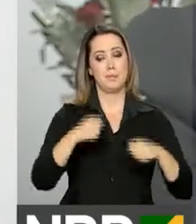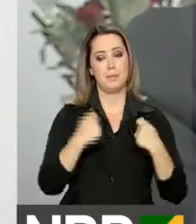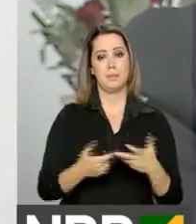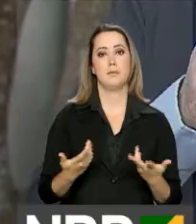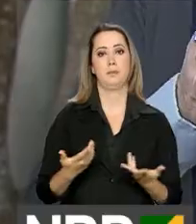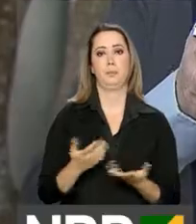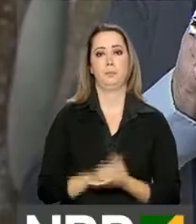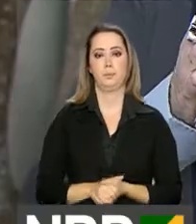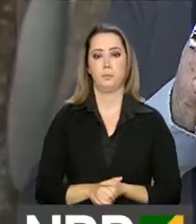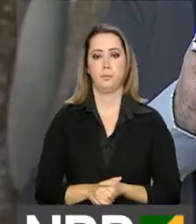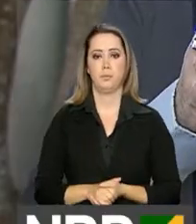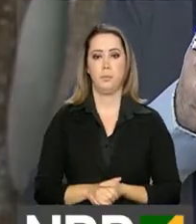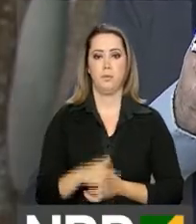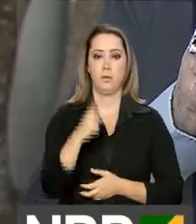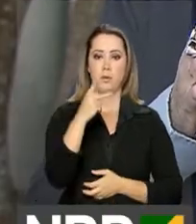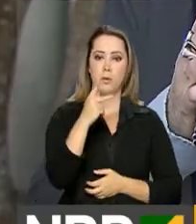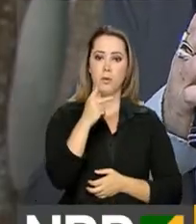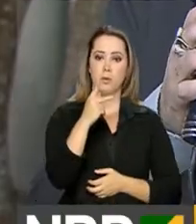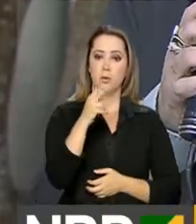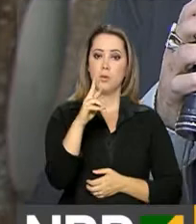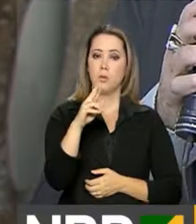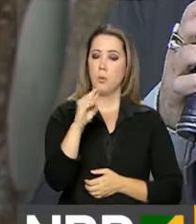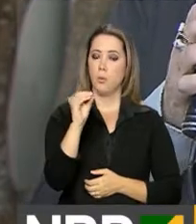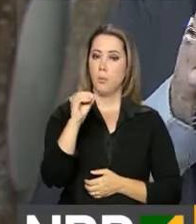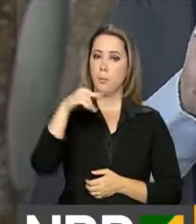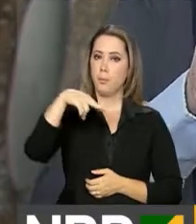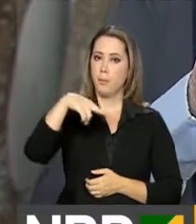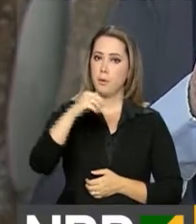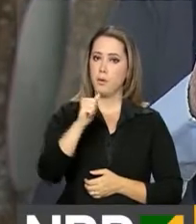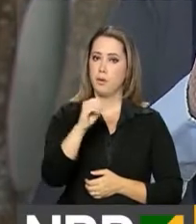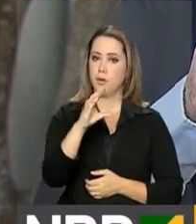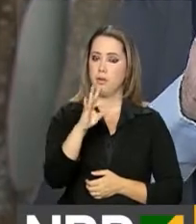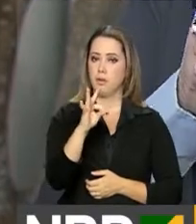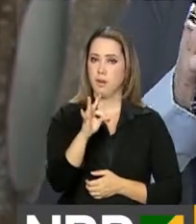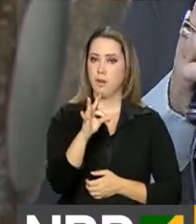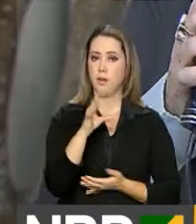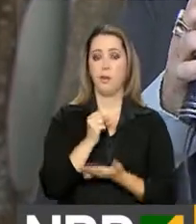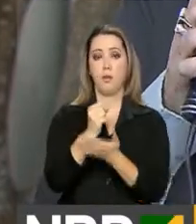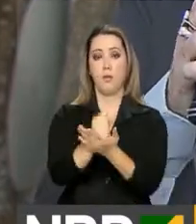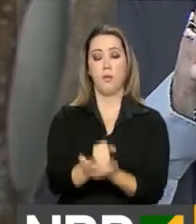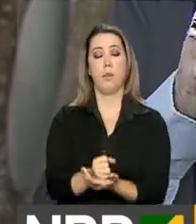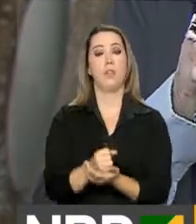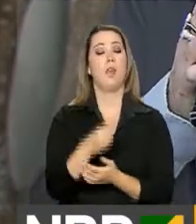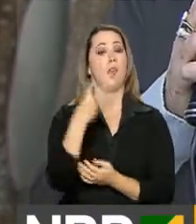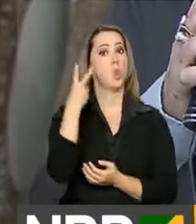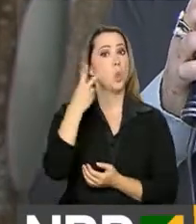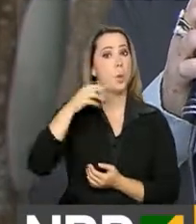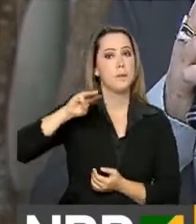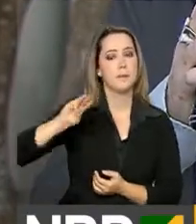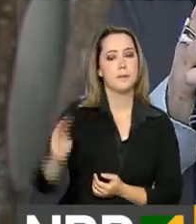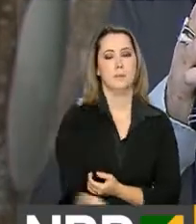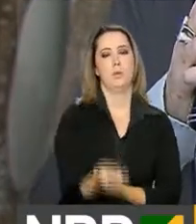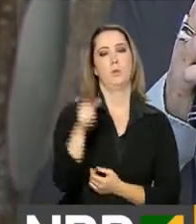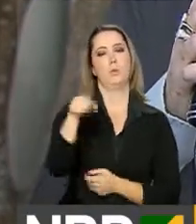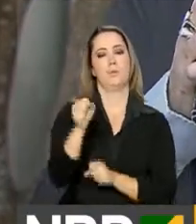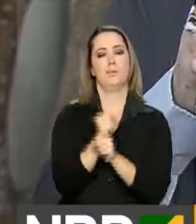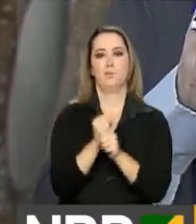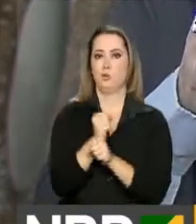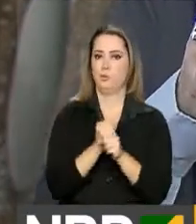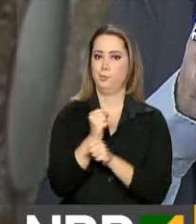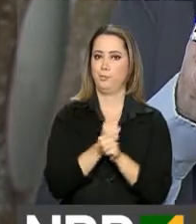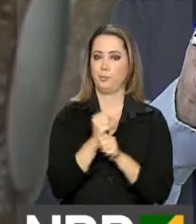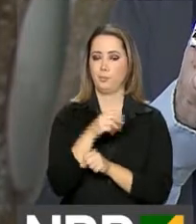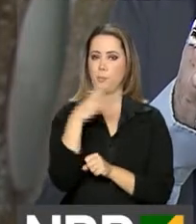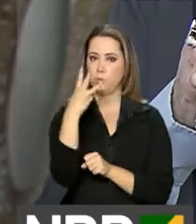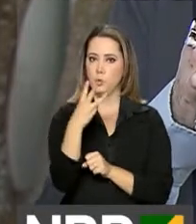ser preenchida. O Pronatec Voluntário vai ofertar 2 milhões e 200 mil vagas só este ano. Serão